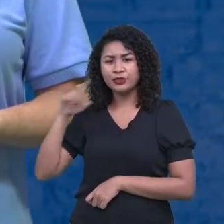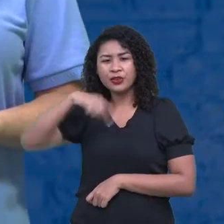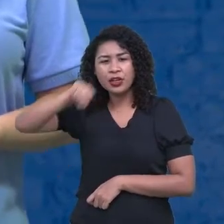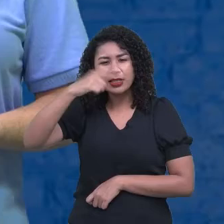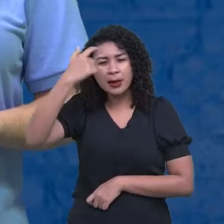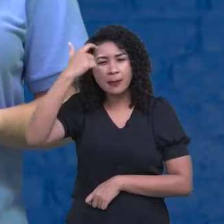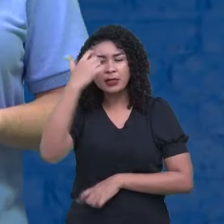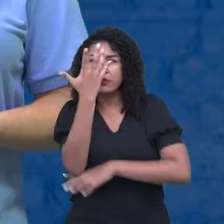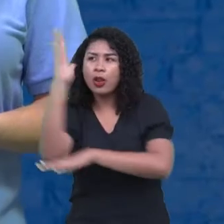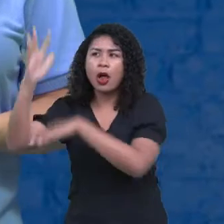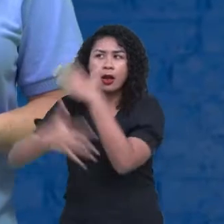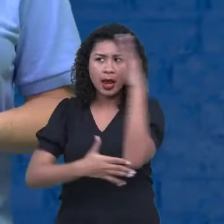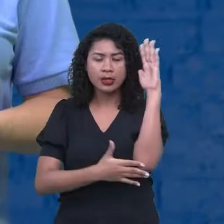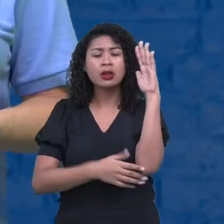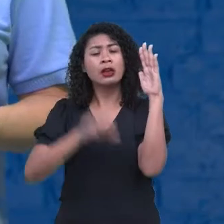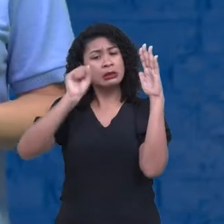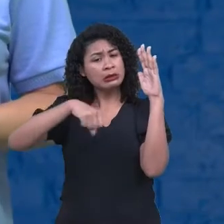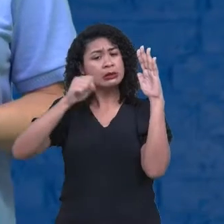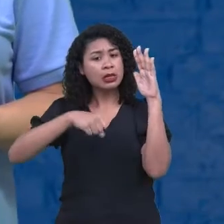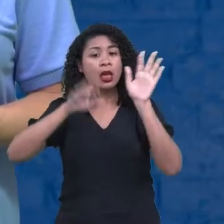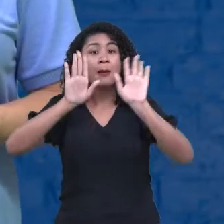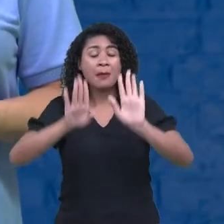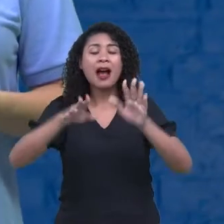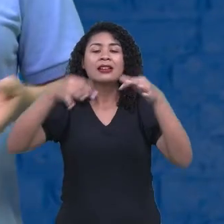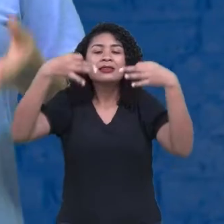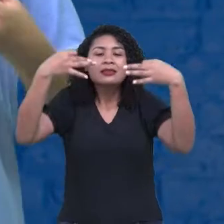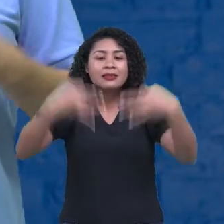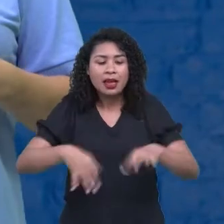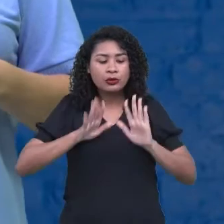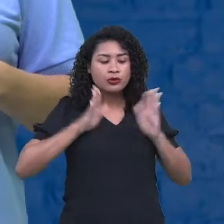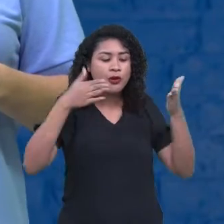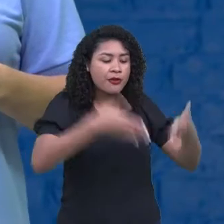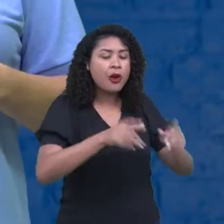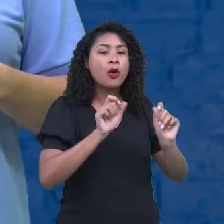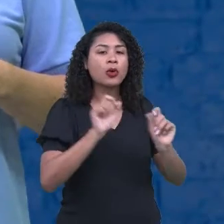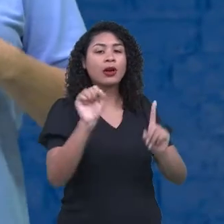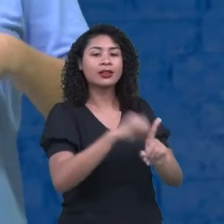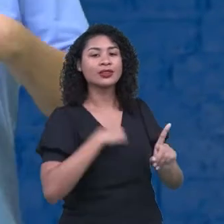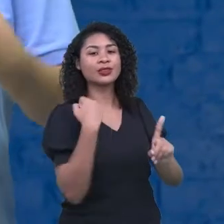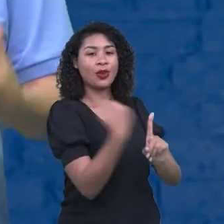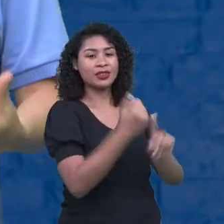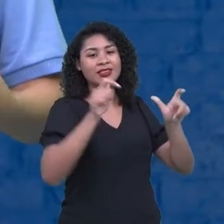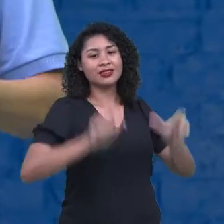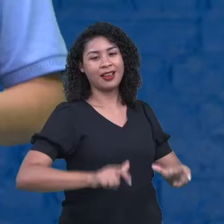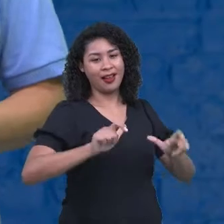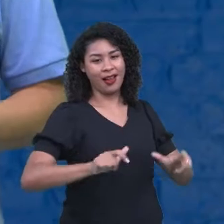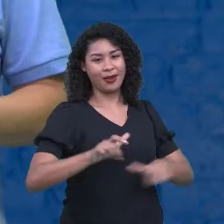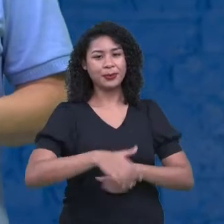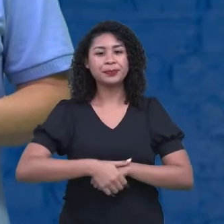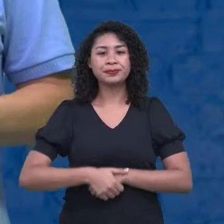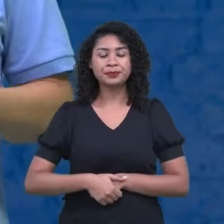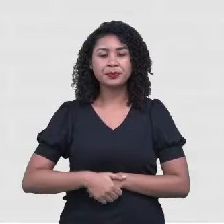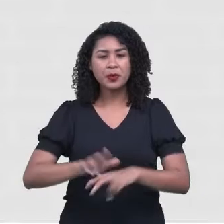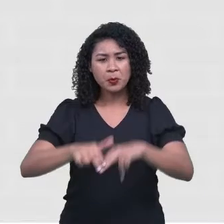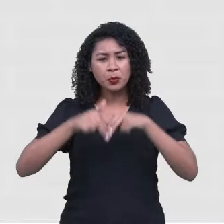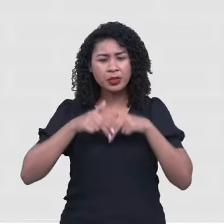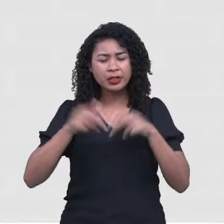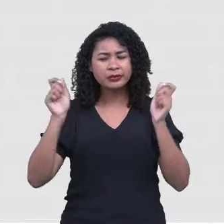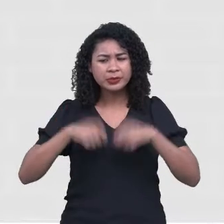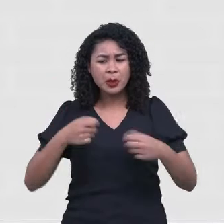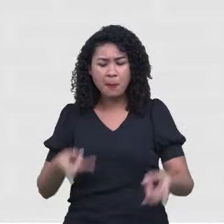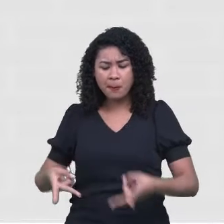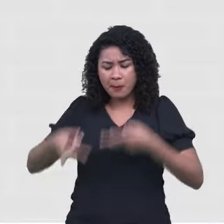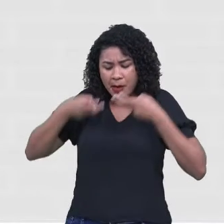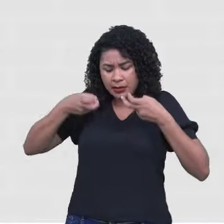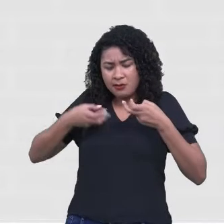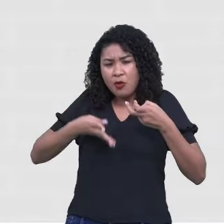parte. Mas, não podemos esquecer do nosso ambiente social. Eu fazendo isso, eu vou fazer o quê? O autoconhecimento. Eu estou